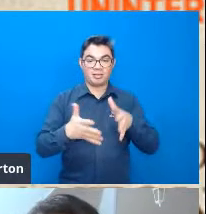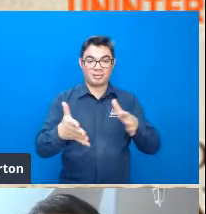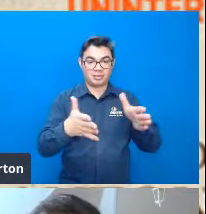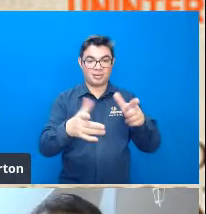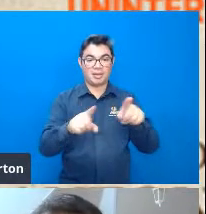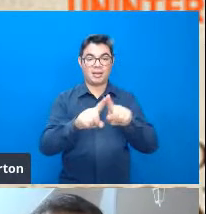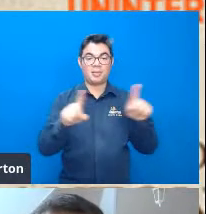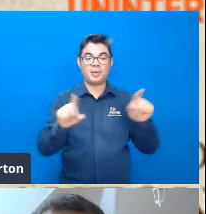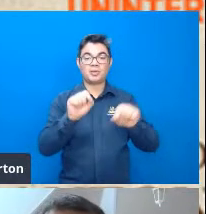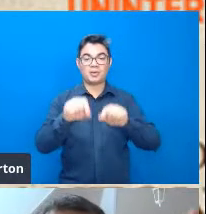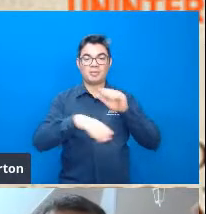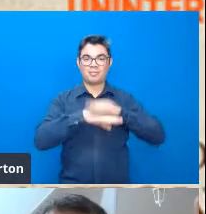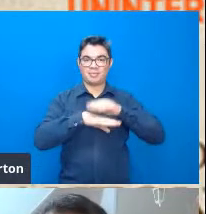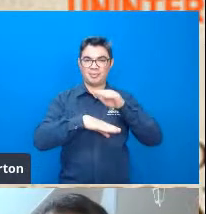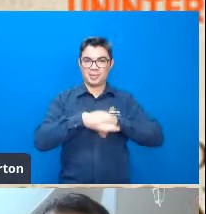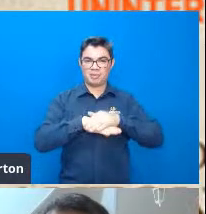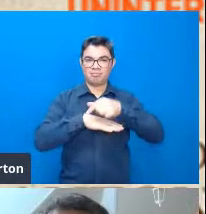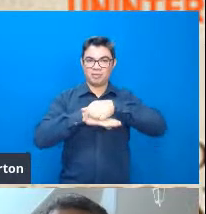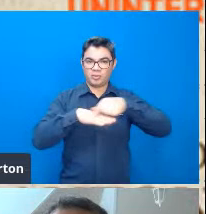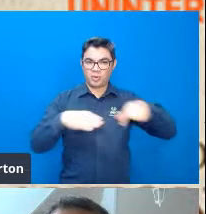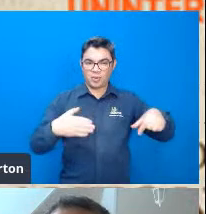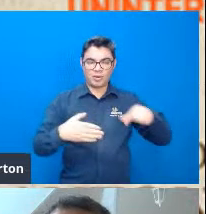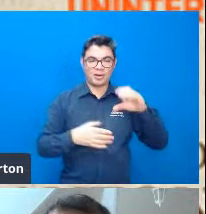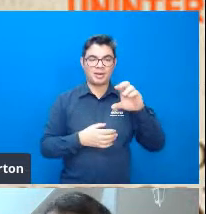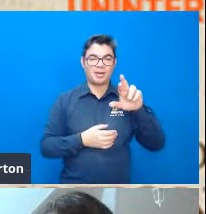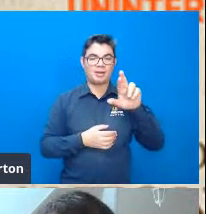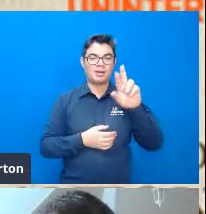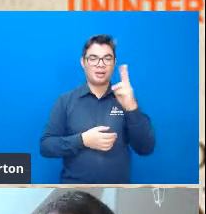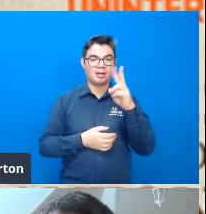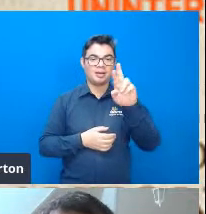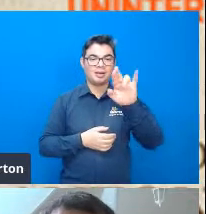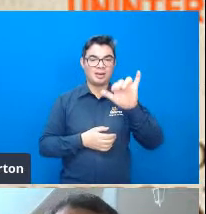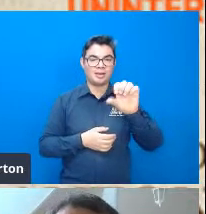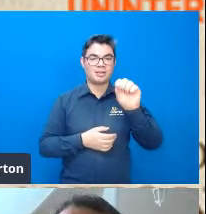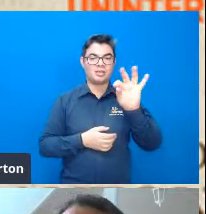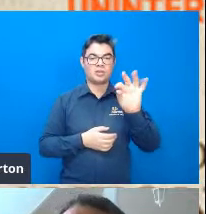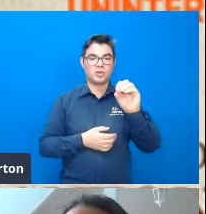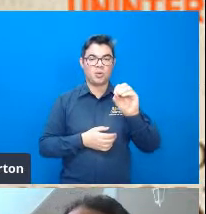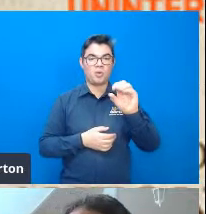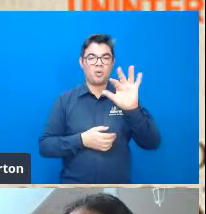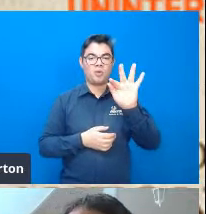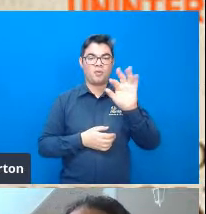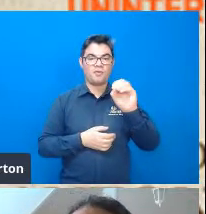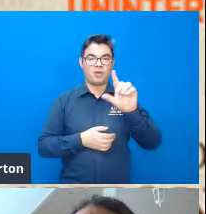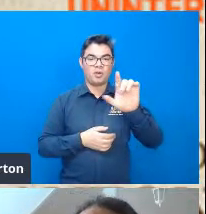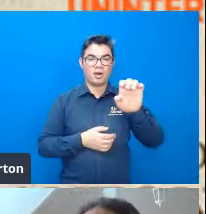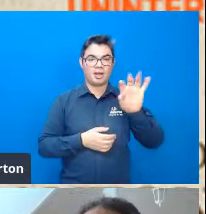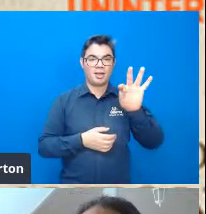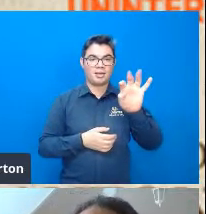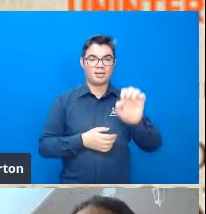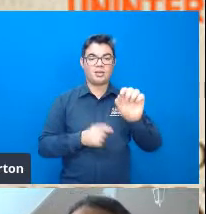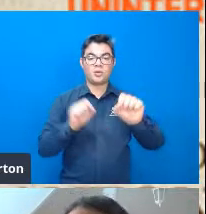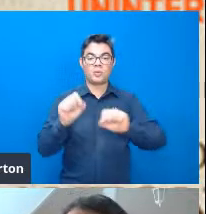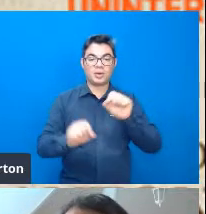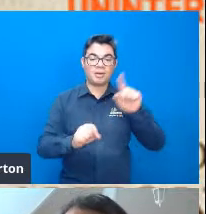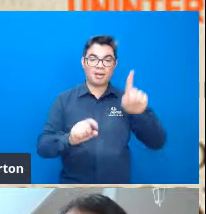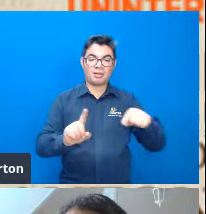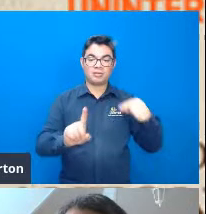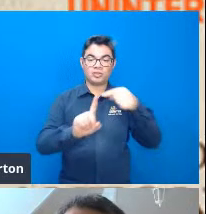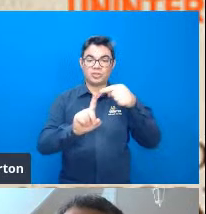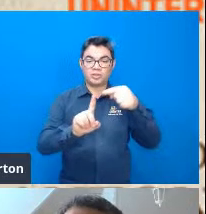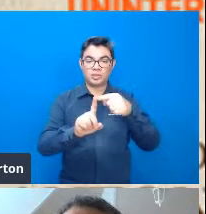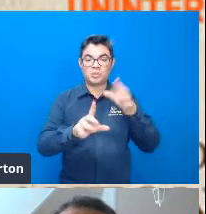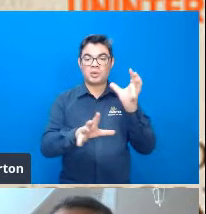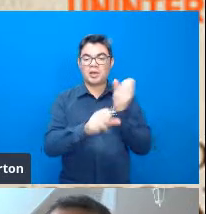o Cristofoletti o método de trabalho do Cristofoletti se apoia muito nesse tipo de